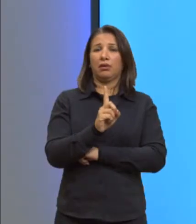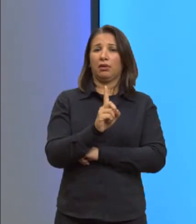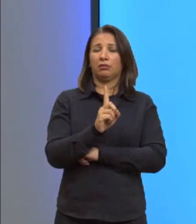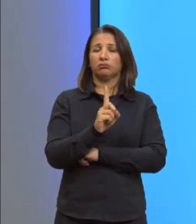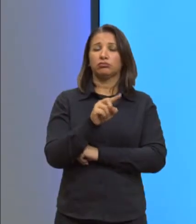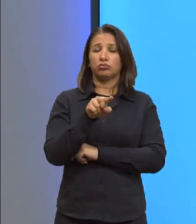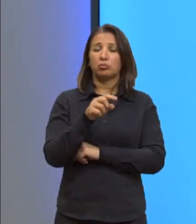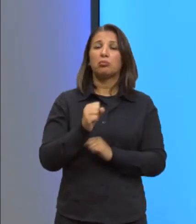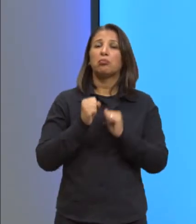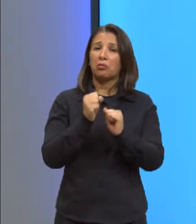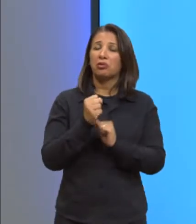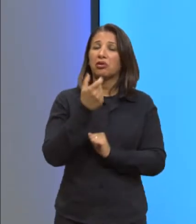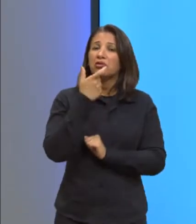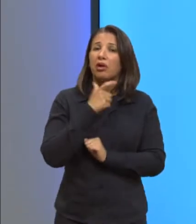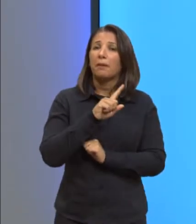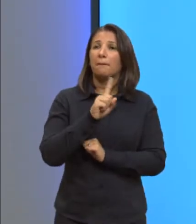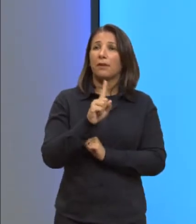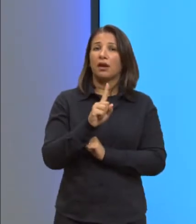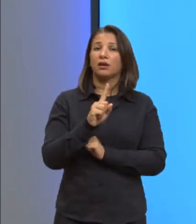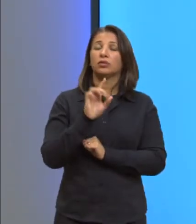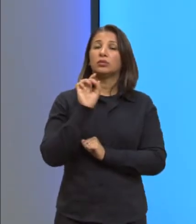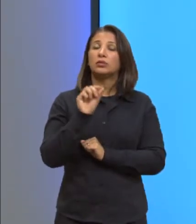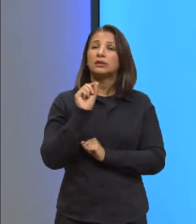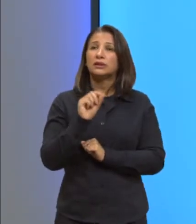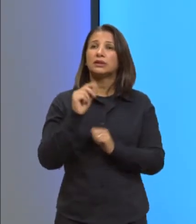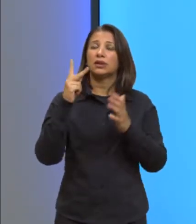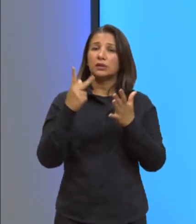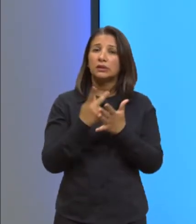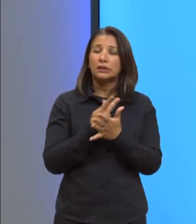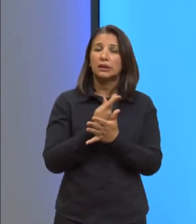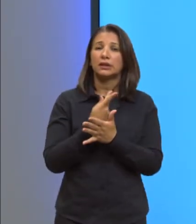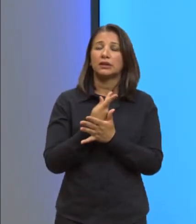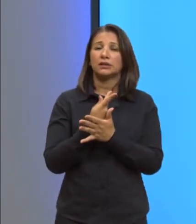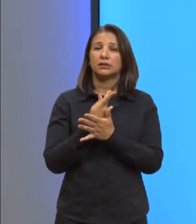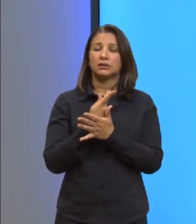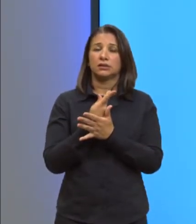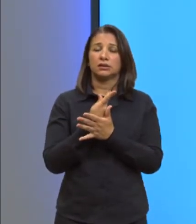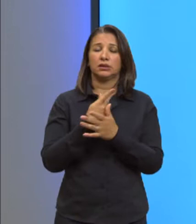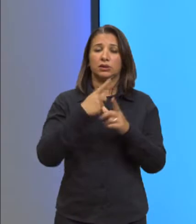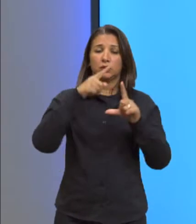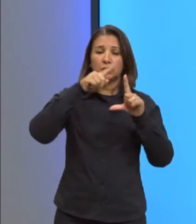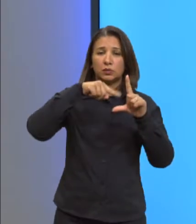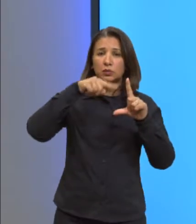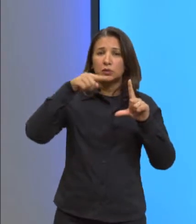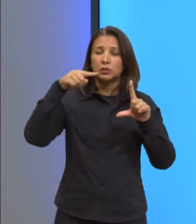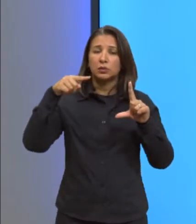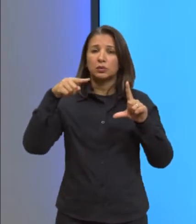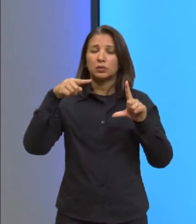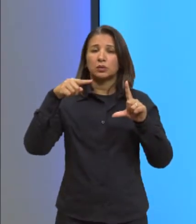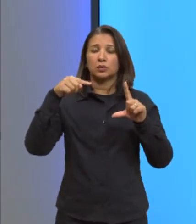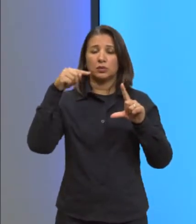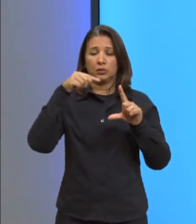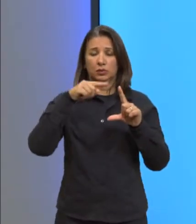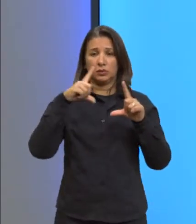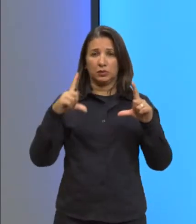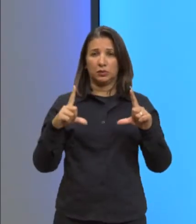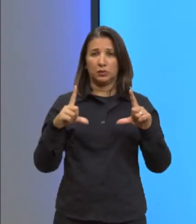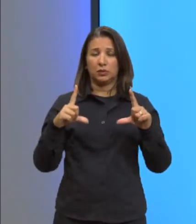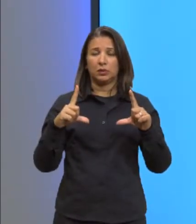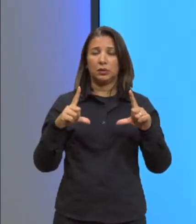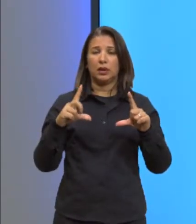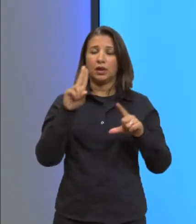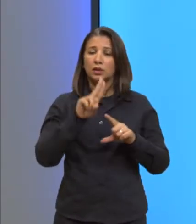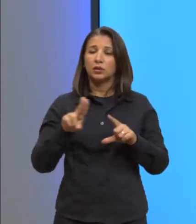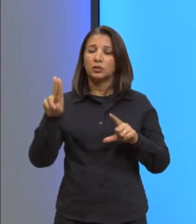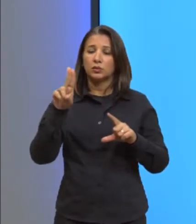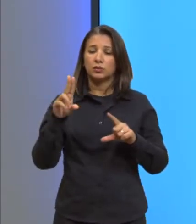Então, o que faz isso, como eu falei para você, nos disjuntores, a gente aplica a parte das lâminas